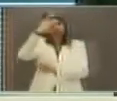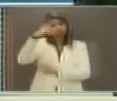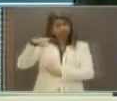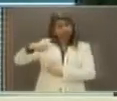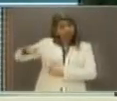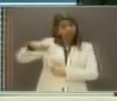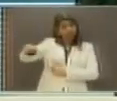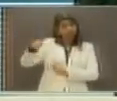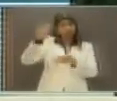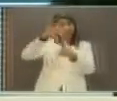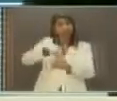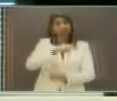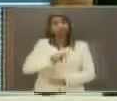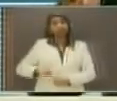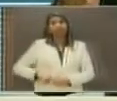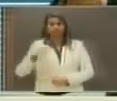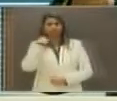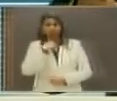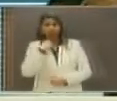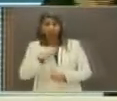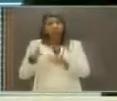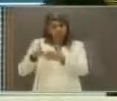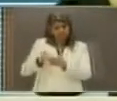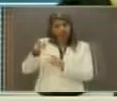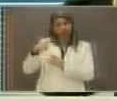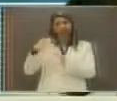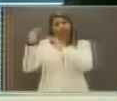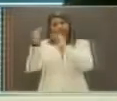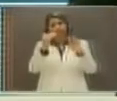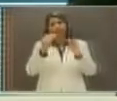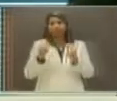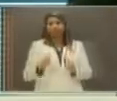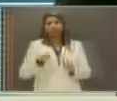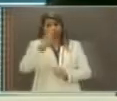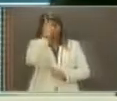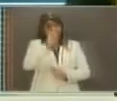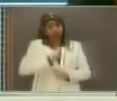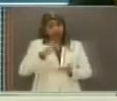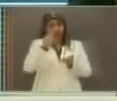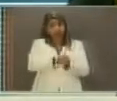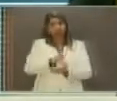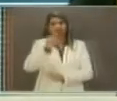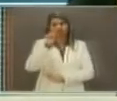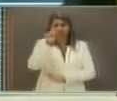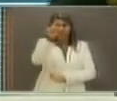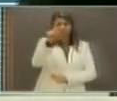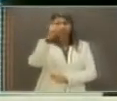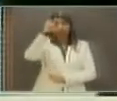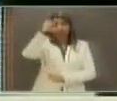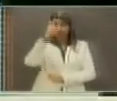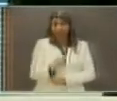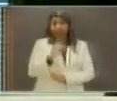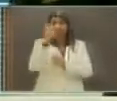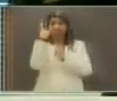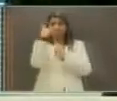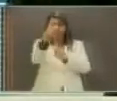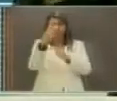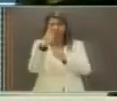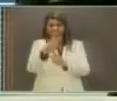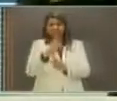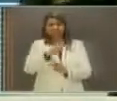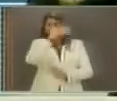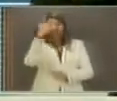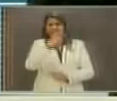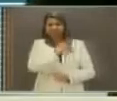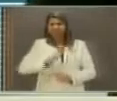de Dilma. O que Dilma pedir é o que ele vai fazer. Eu vou ser senador da sua base, do interesse do povo paraibano. Porque é um senador da base do governador e da